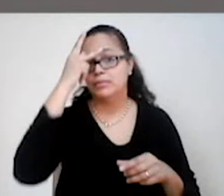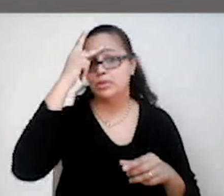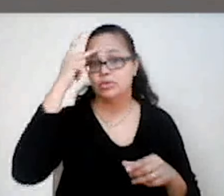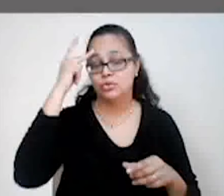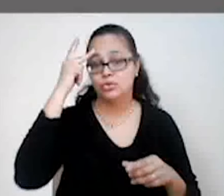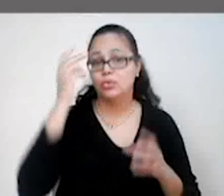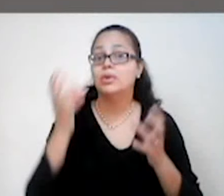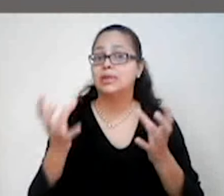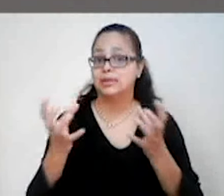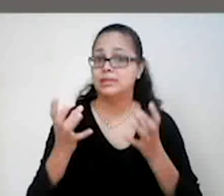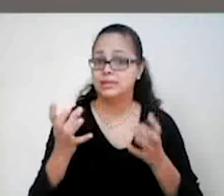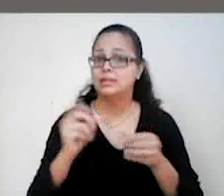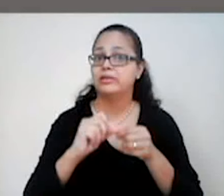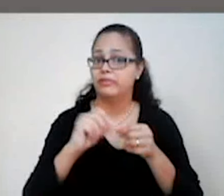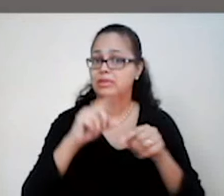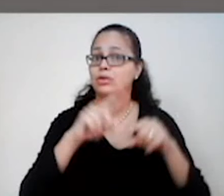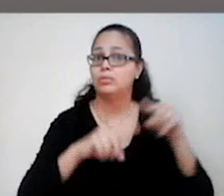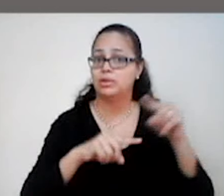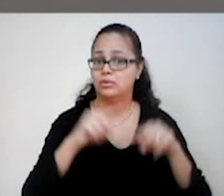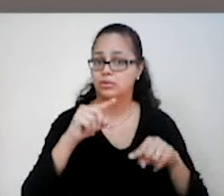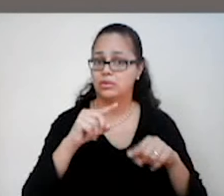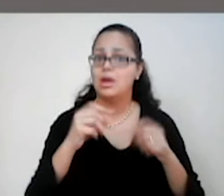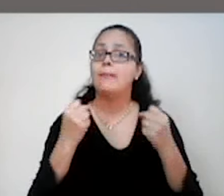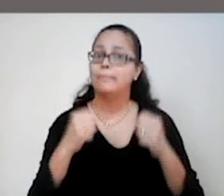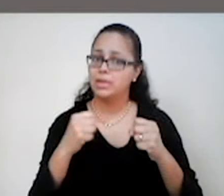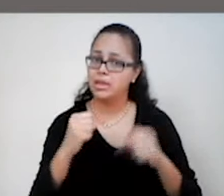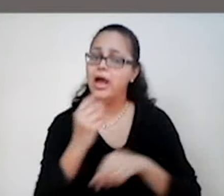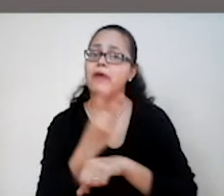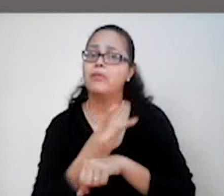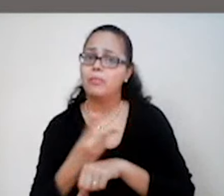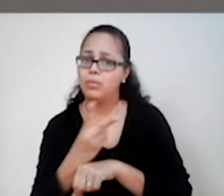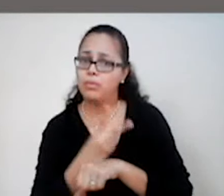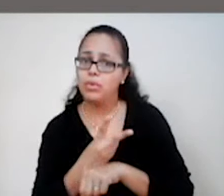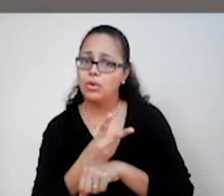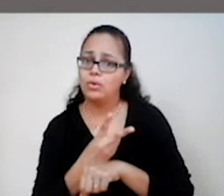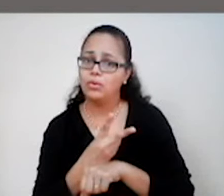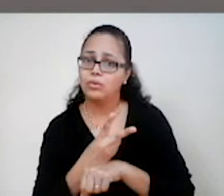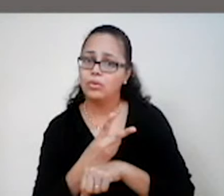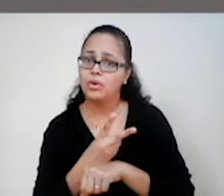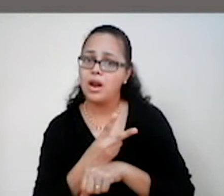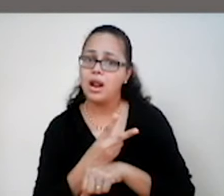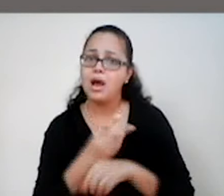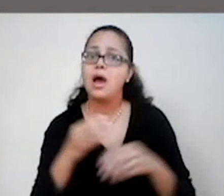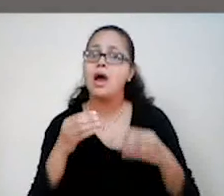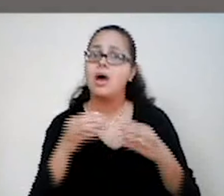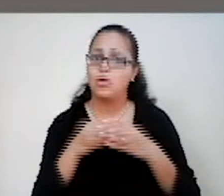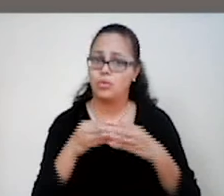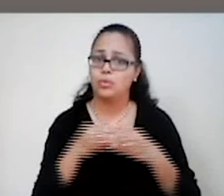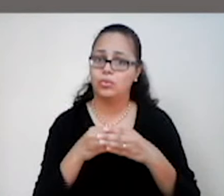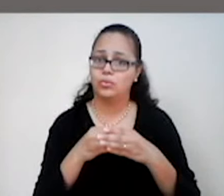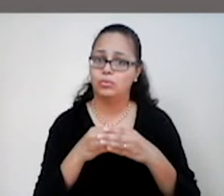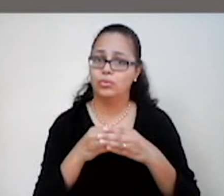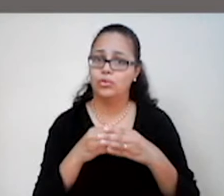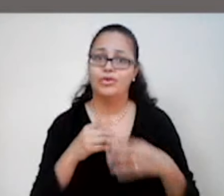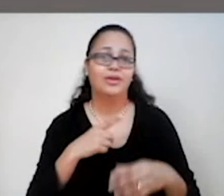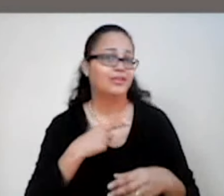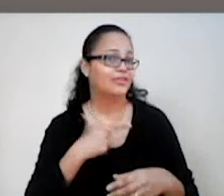determinado produto, ele teria que procurar a corporação. Ele não tinha essa liberdade, ok?